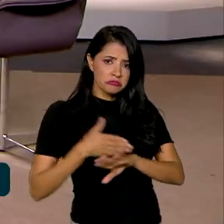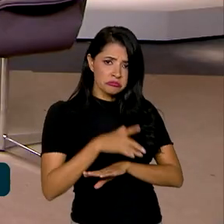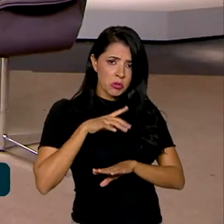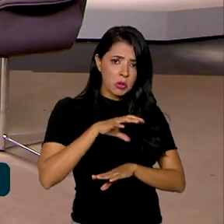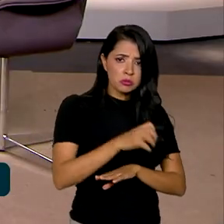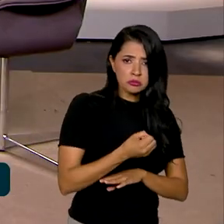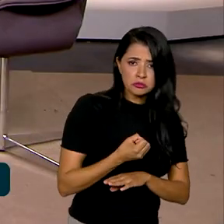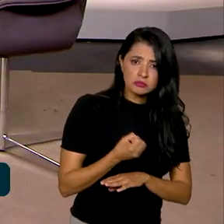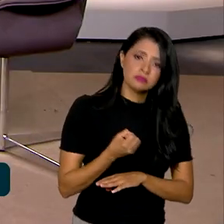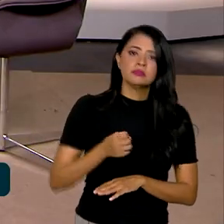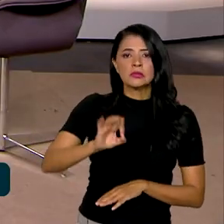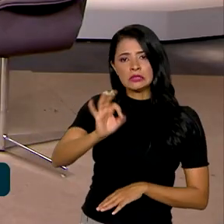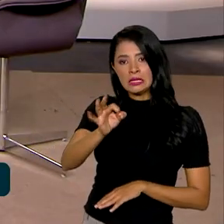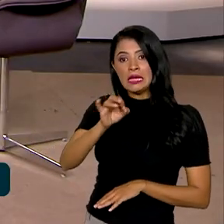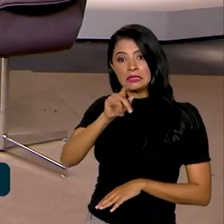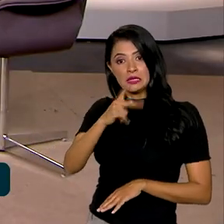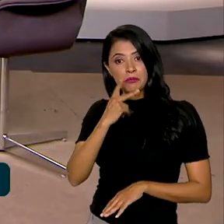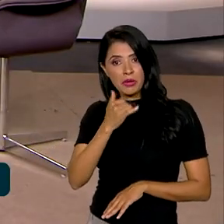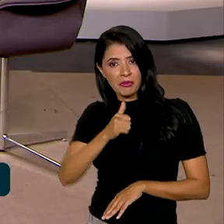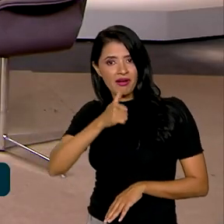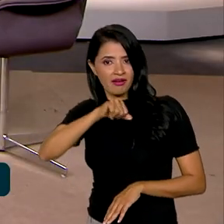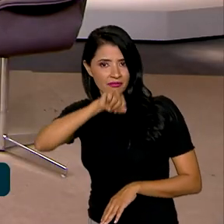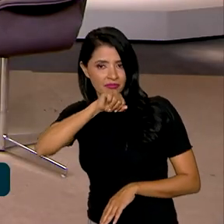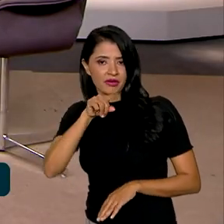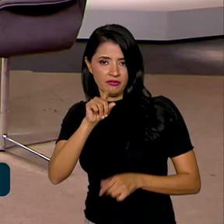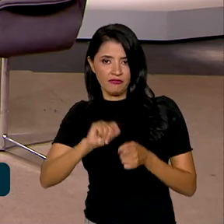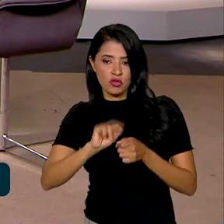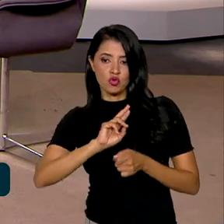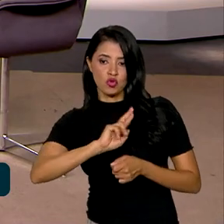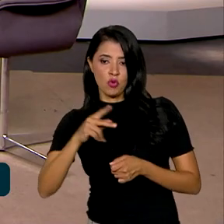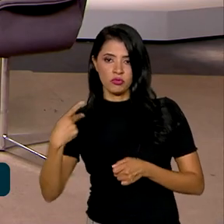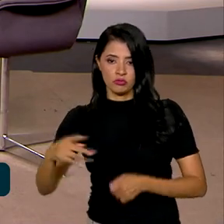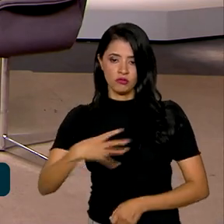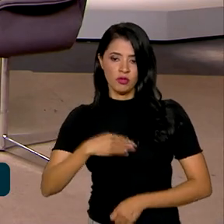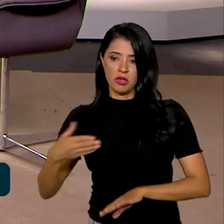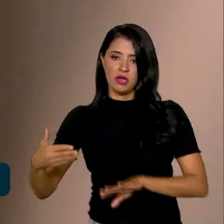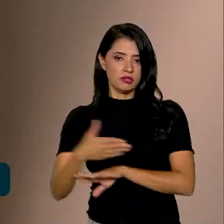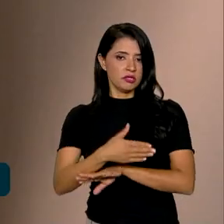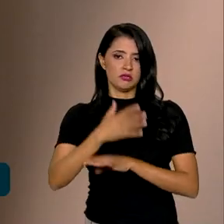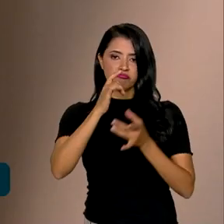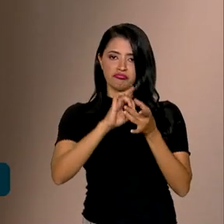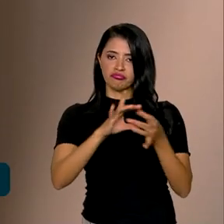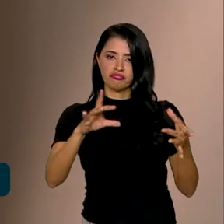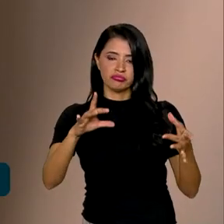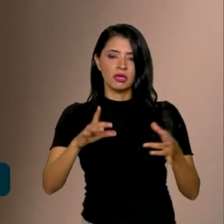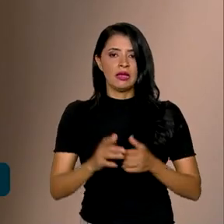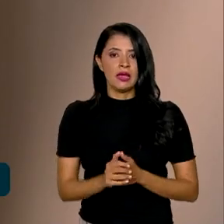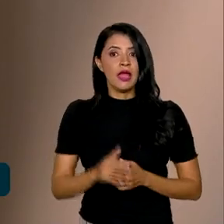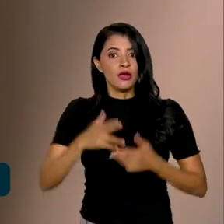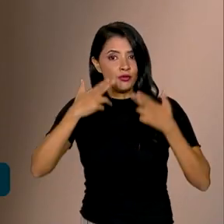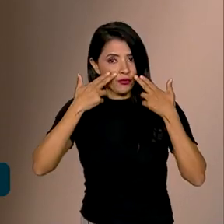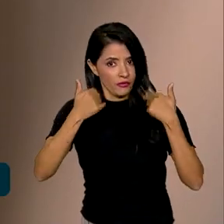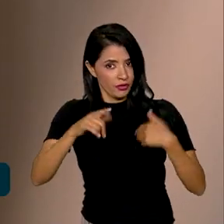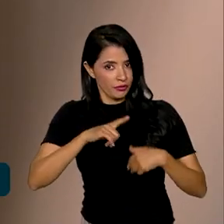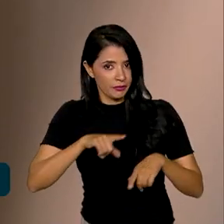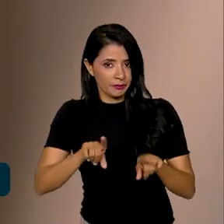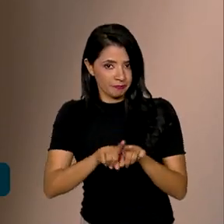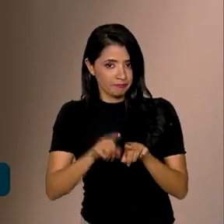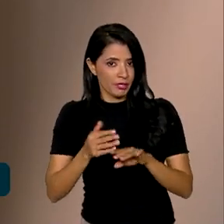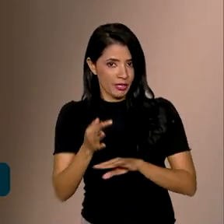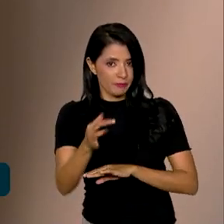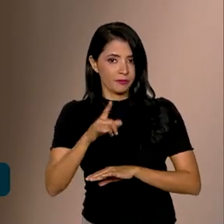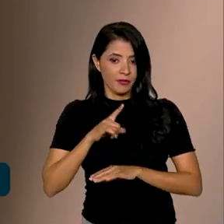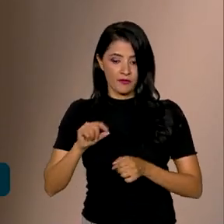recurso? Exatamente. Se o pai fizer a conta no nome do filho, ele mesmo vai acessar o recurso. E vem novidade por aí, Roberto. Nós vamos